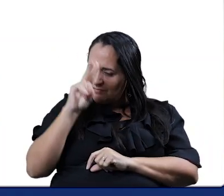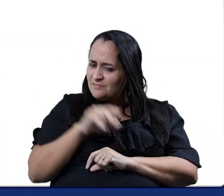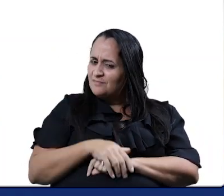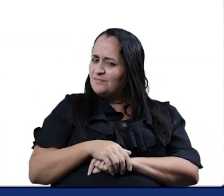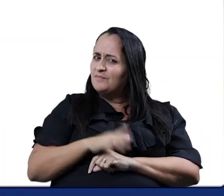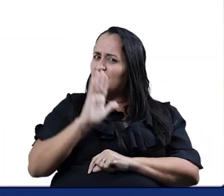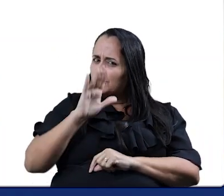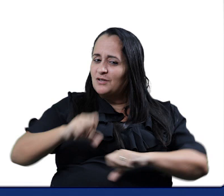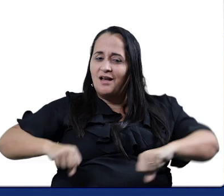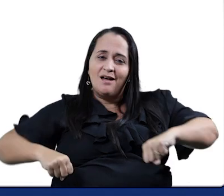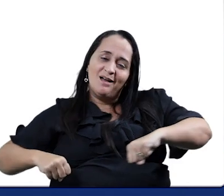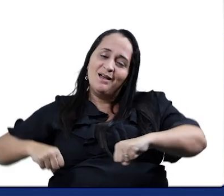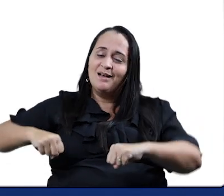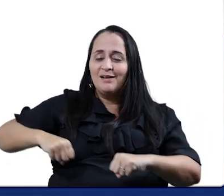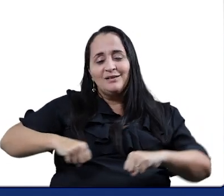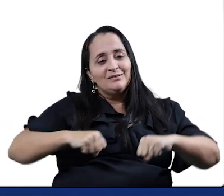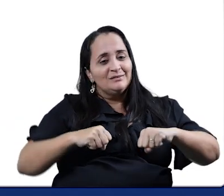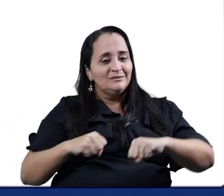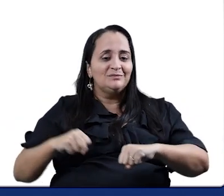Brincaram de roda já?